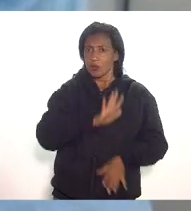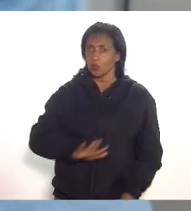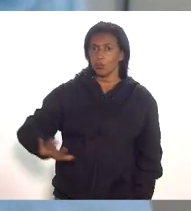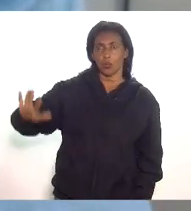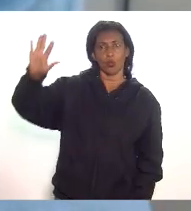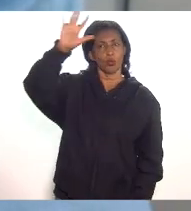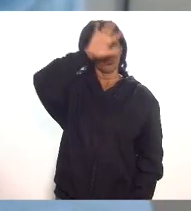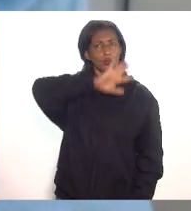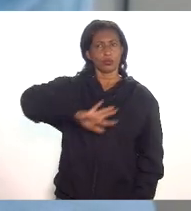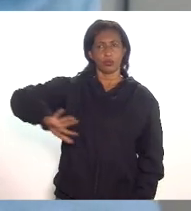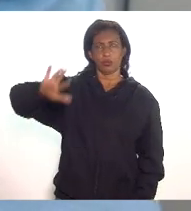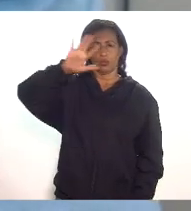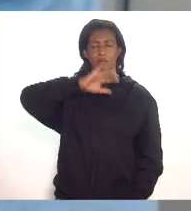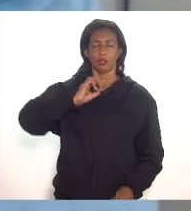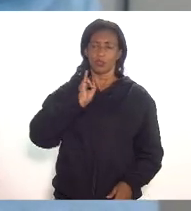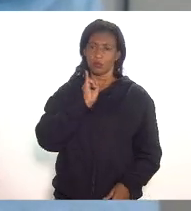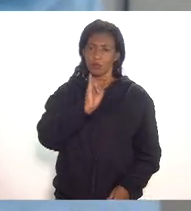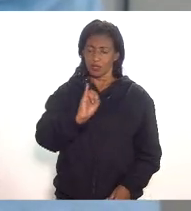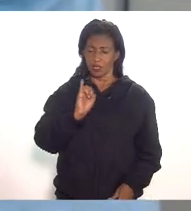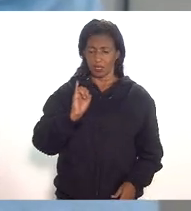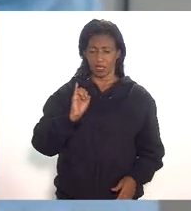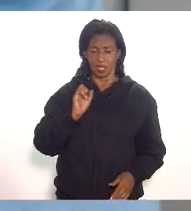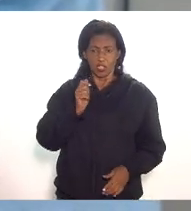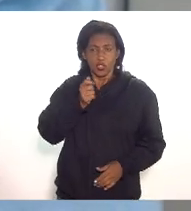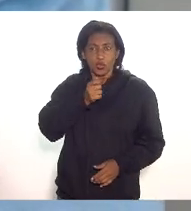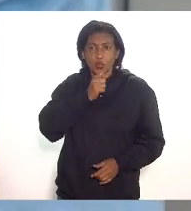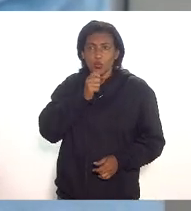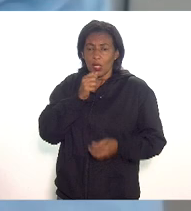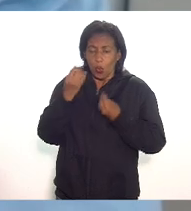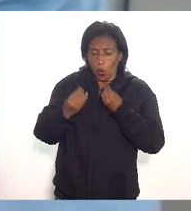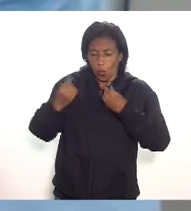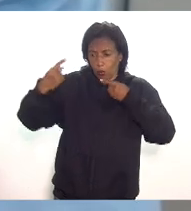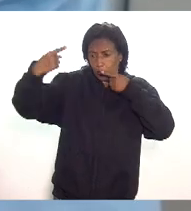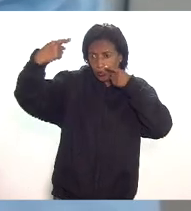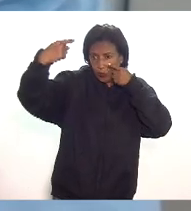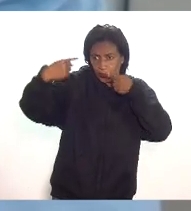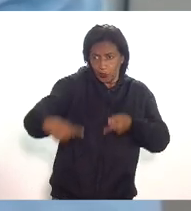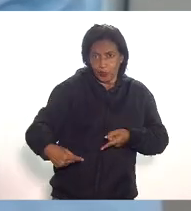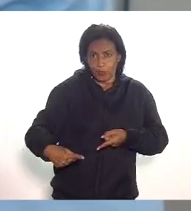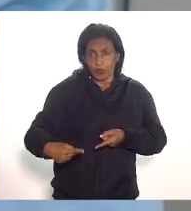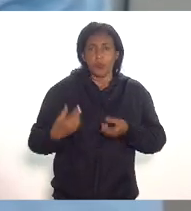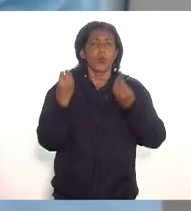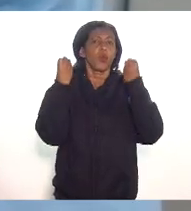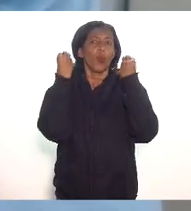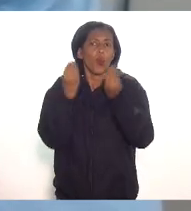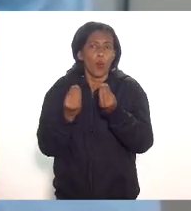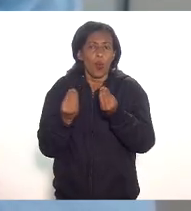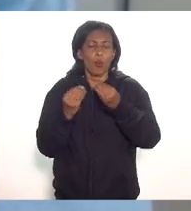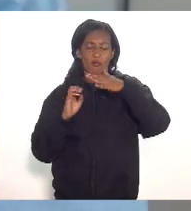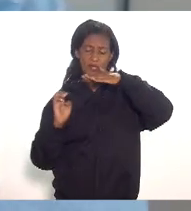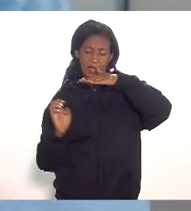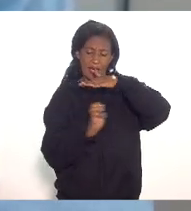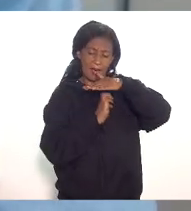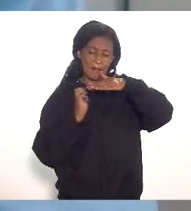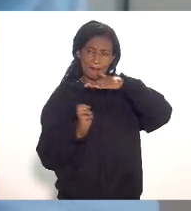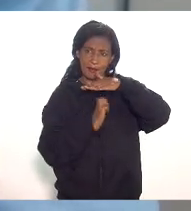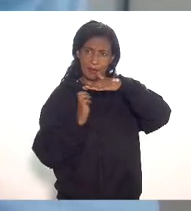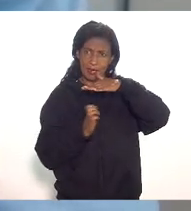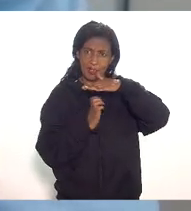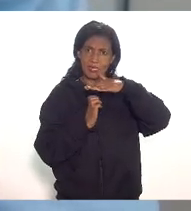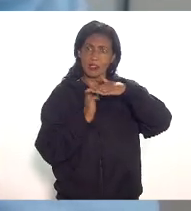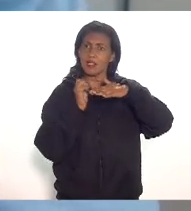então se a gente não tiver condições de competir aqui não é que a gente vai ter a empresa sem o benefício a gente não vai ter